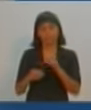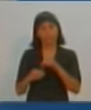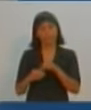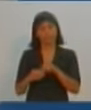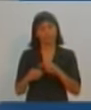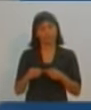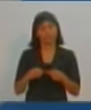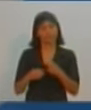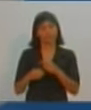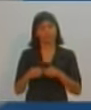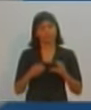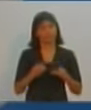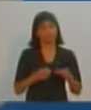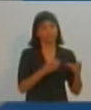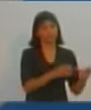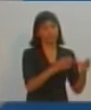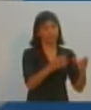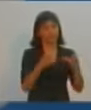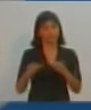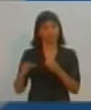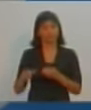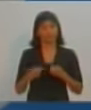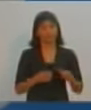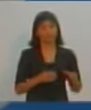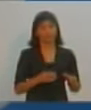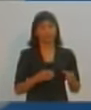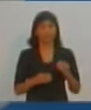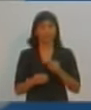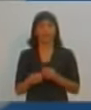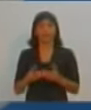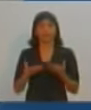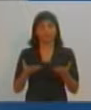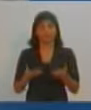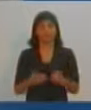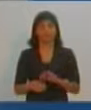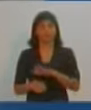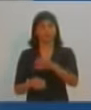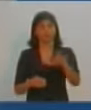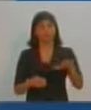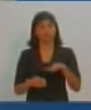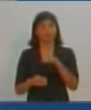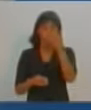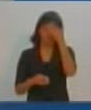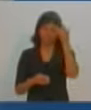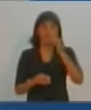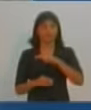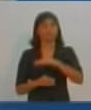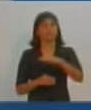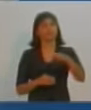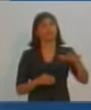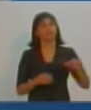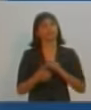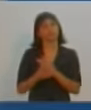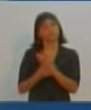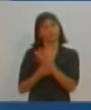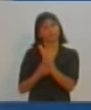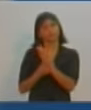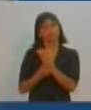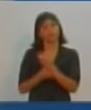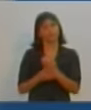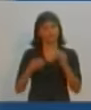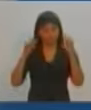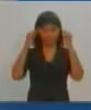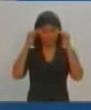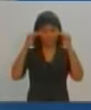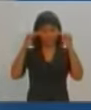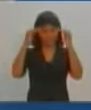Isso é muito simples de fazer. Vamos comprar aqueles ônibus articulados, aqueles sanfonados, e o povo prudentino vai ser respeitado